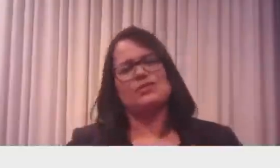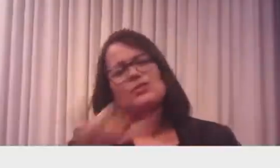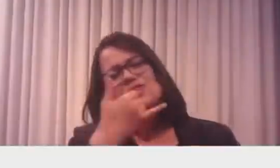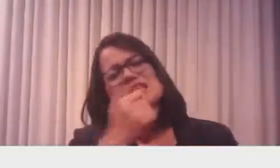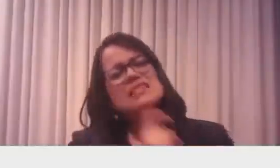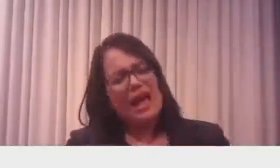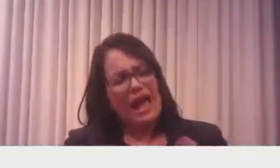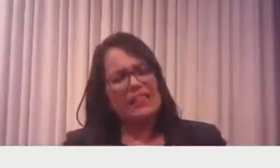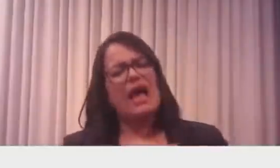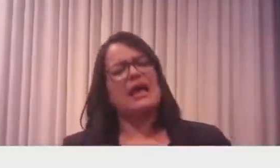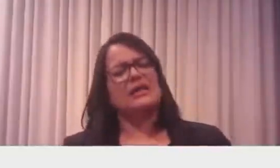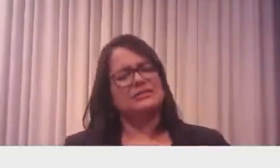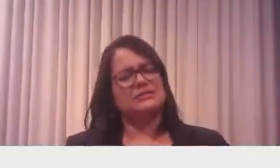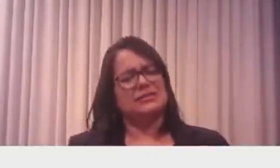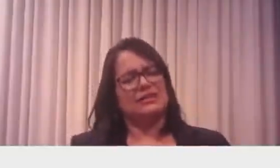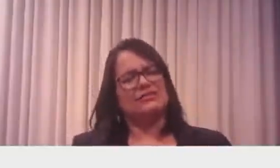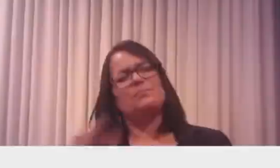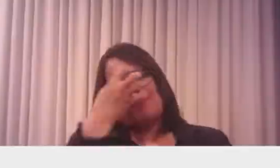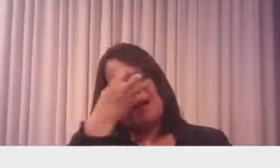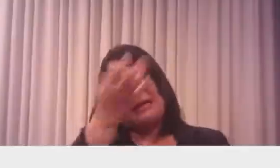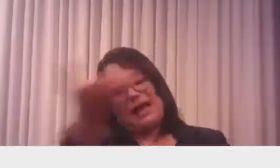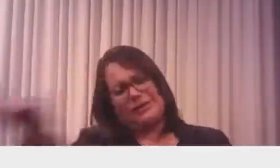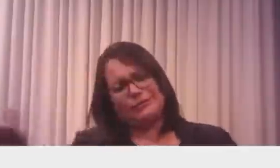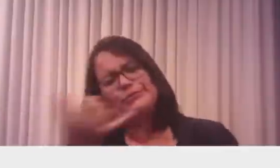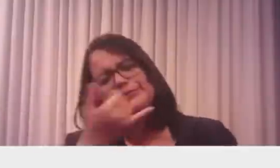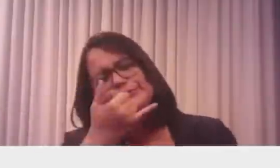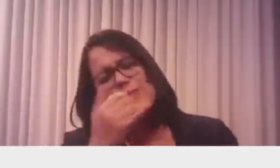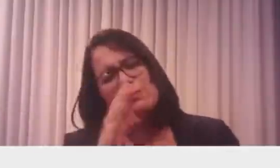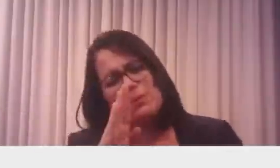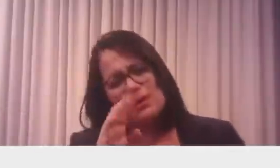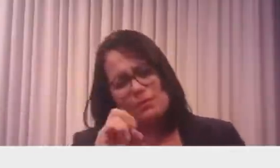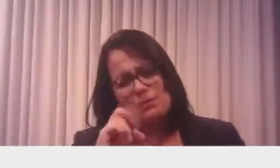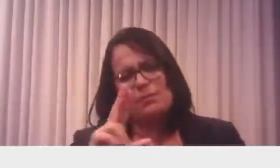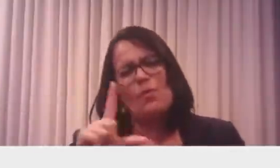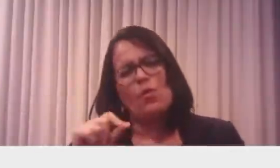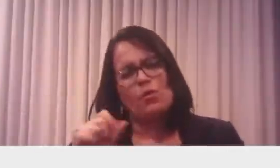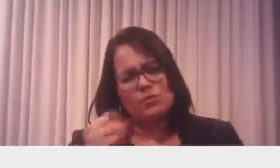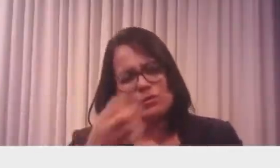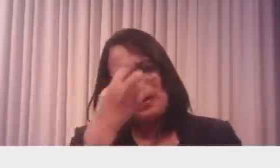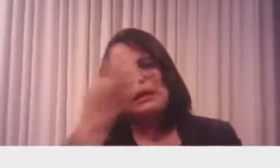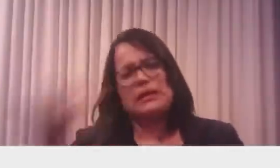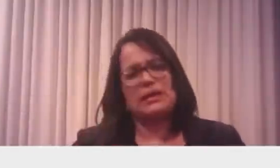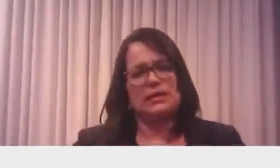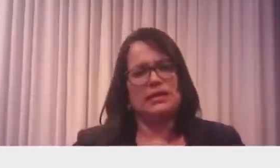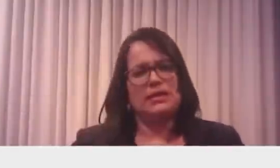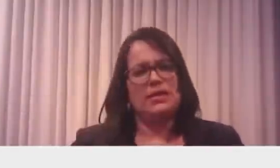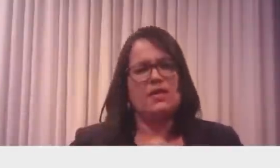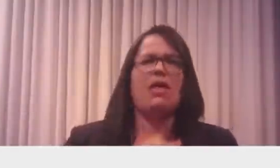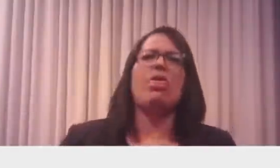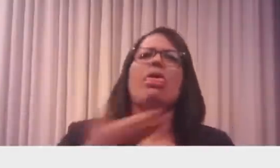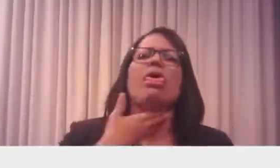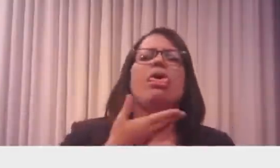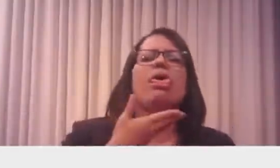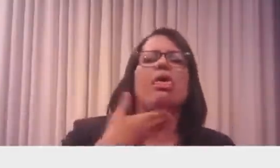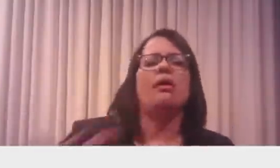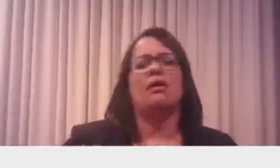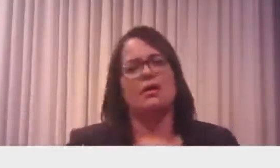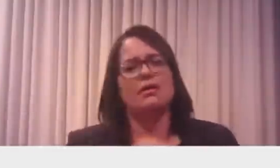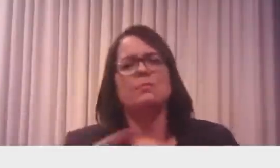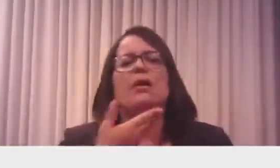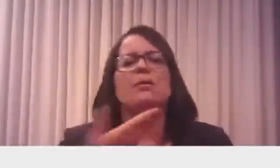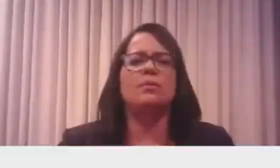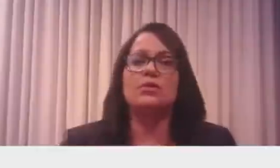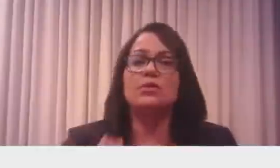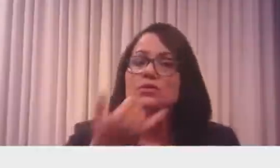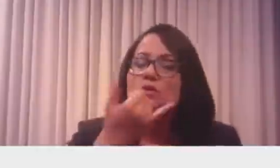né? É um paspalhão realmente, né? É eu procurando aí fazer demagogia. Agora, nunca vi esse